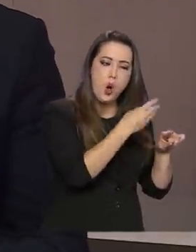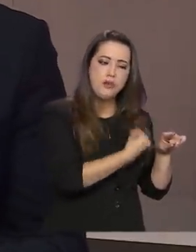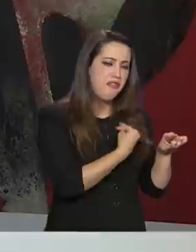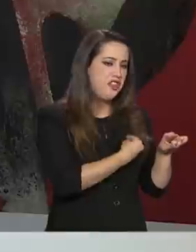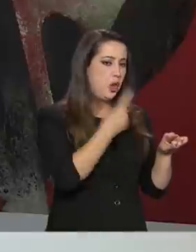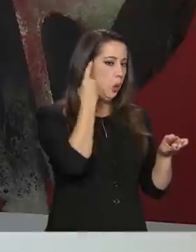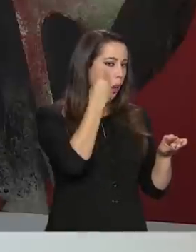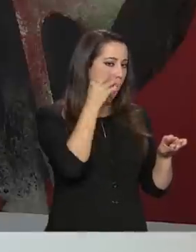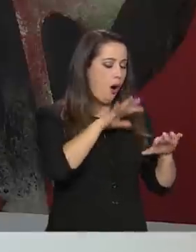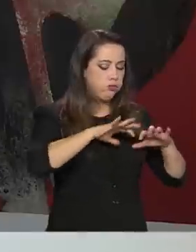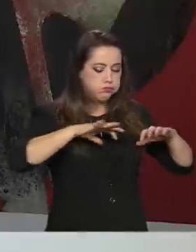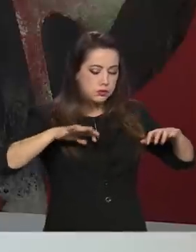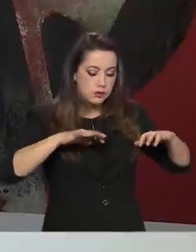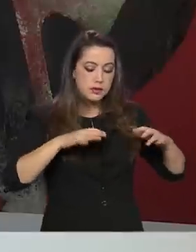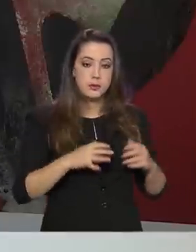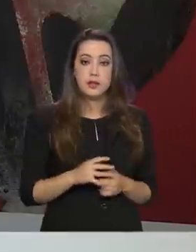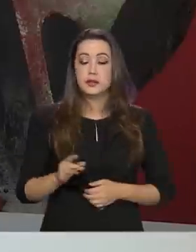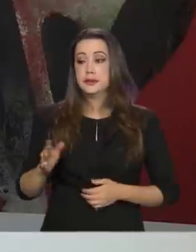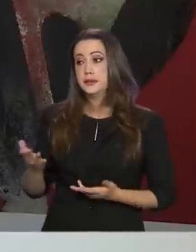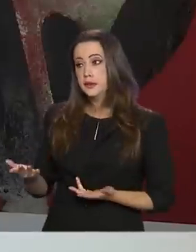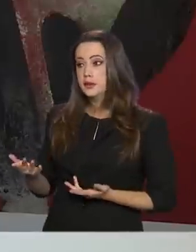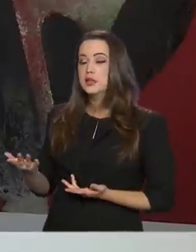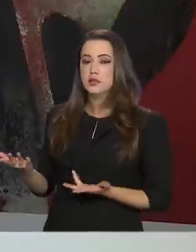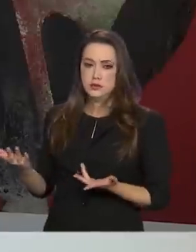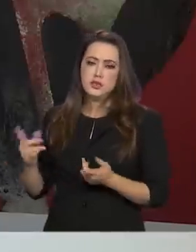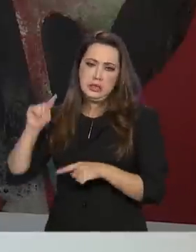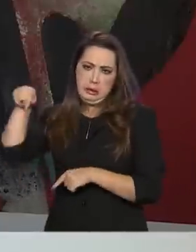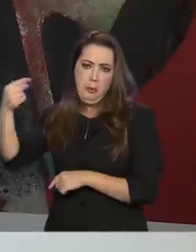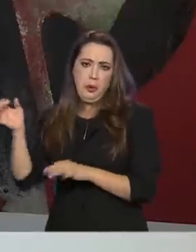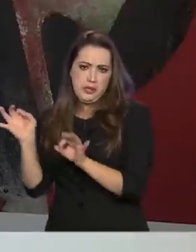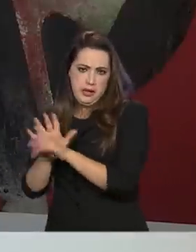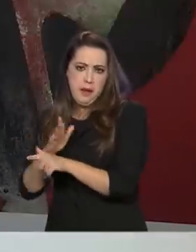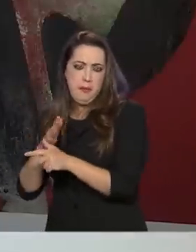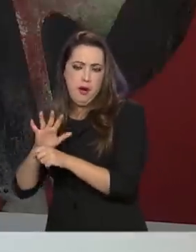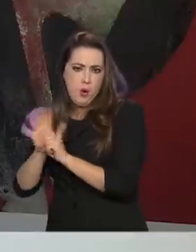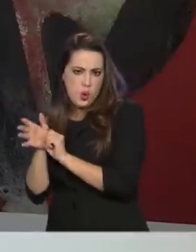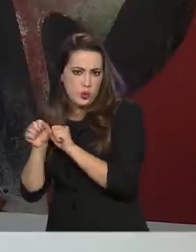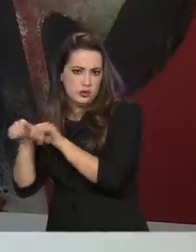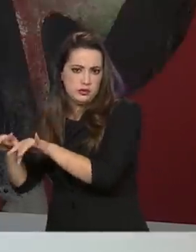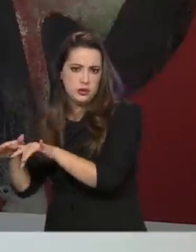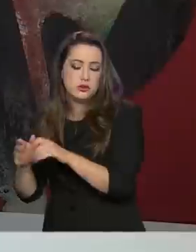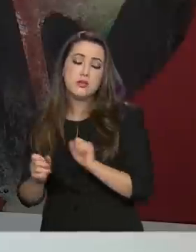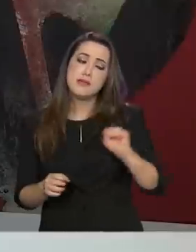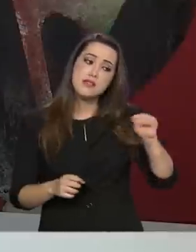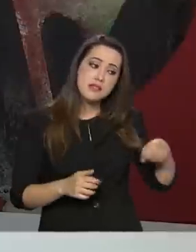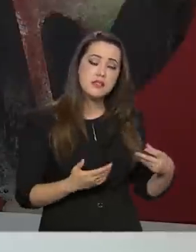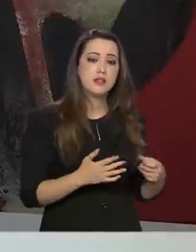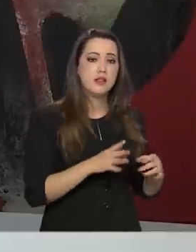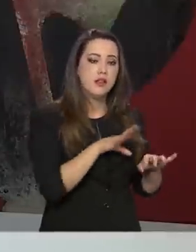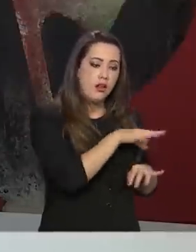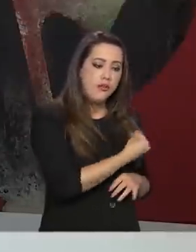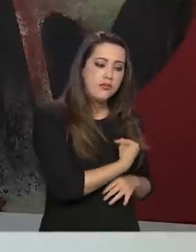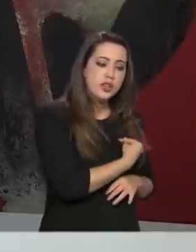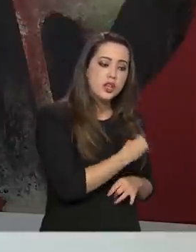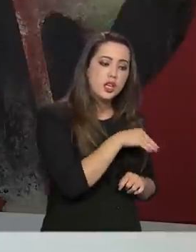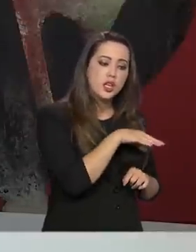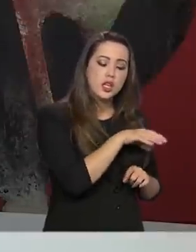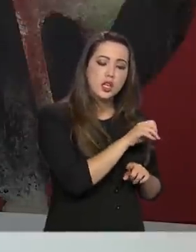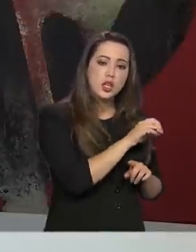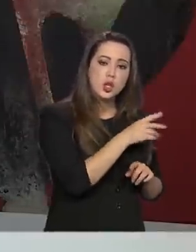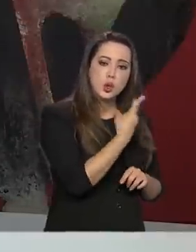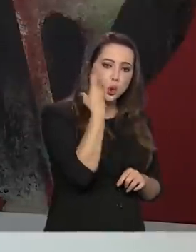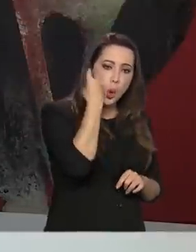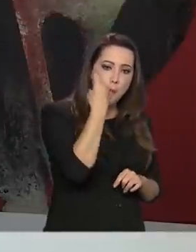da pandemia. Faz muita pergunta, Alisson, tem vários estudos, inclusive do Ministério da Economia, mostrando como ele foi eficiente, você conseguiu